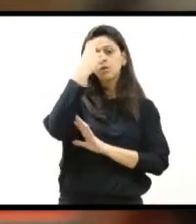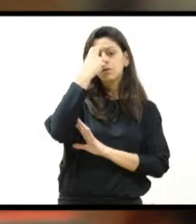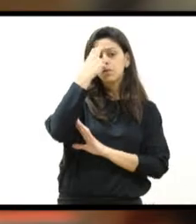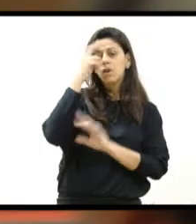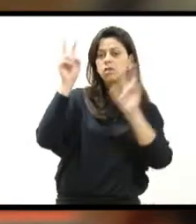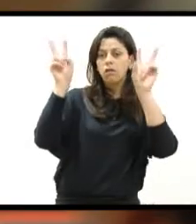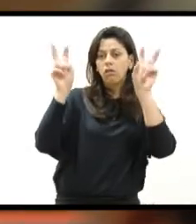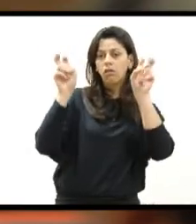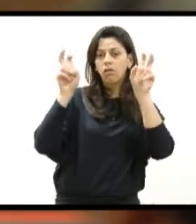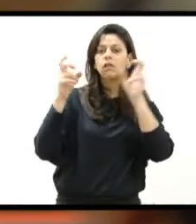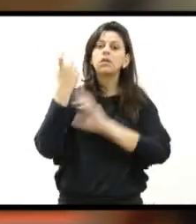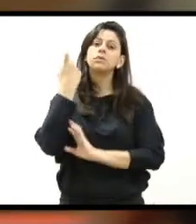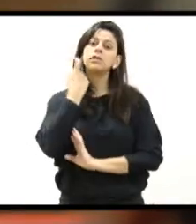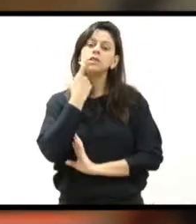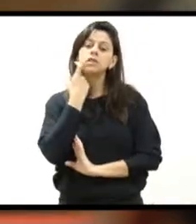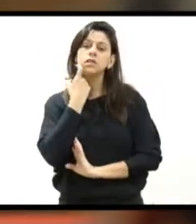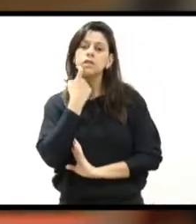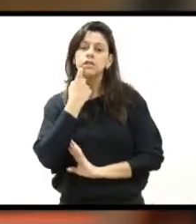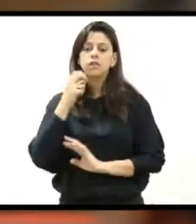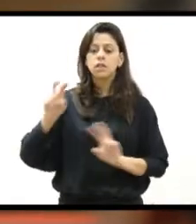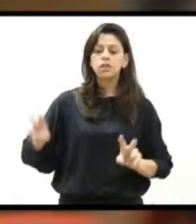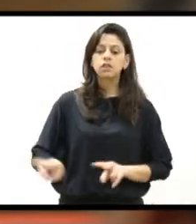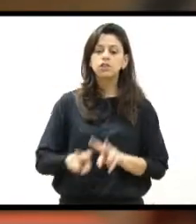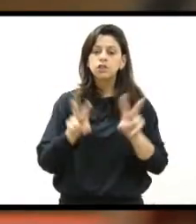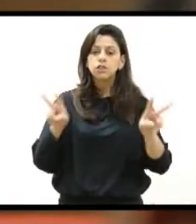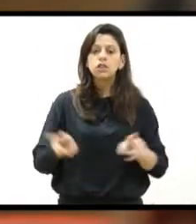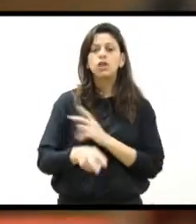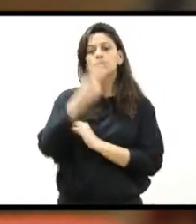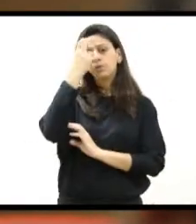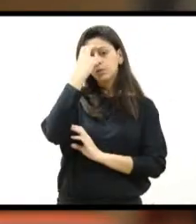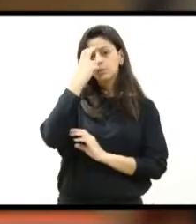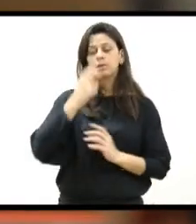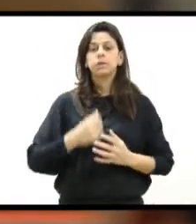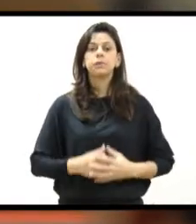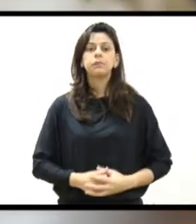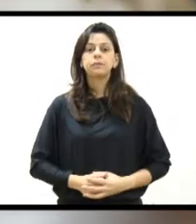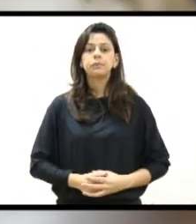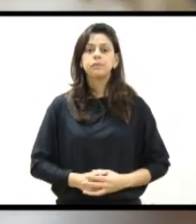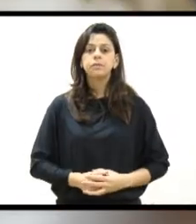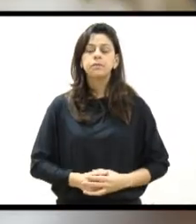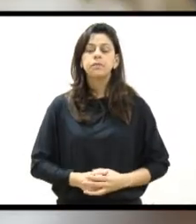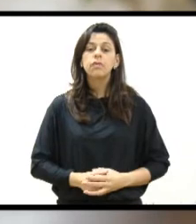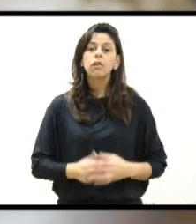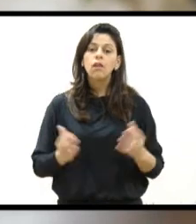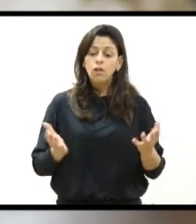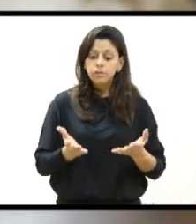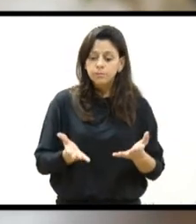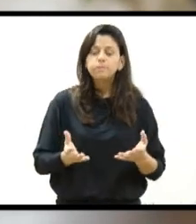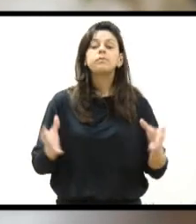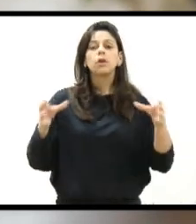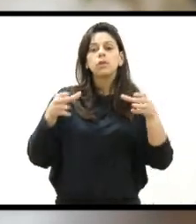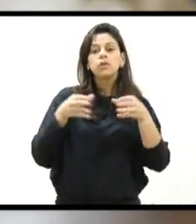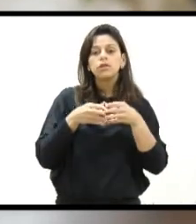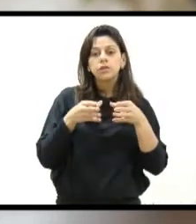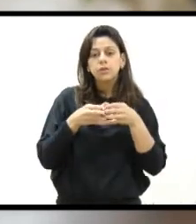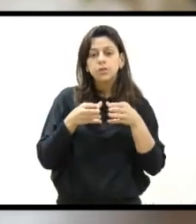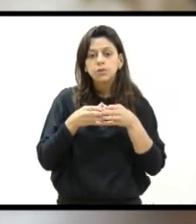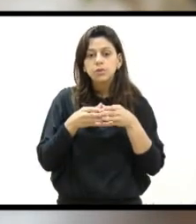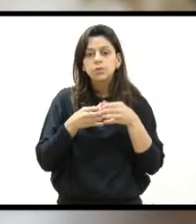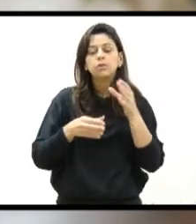-feira na primeira Mostra Ensaios de Arte e Cultura. Estar com esse grupo de